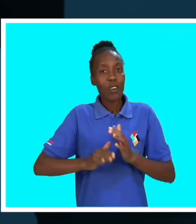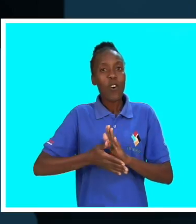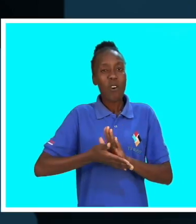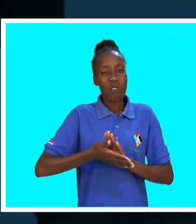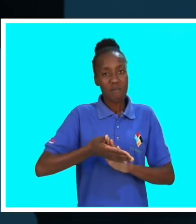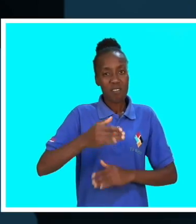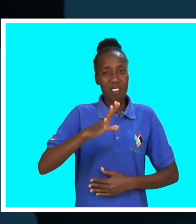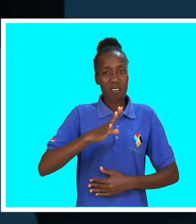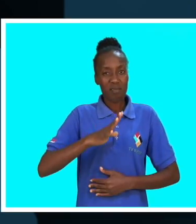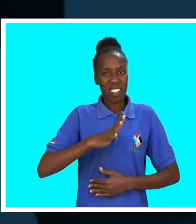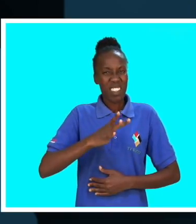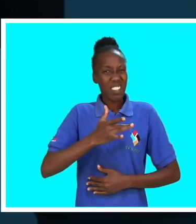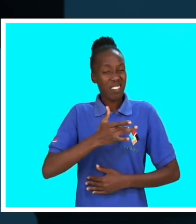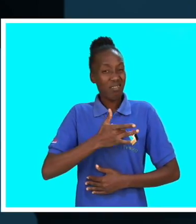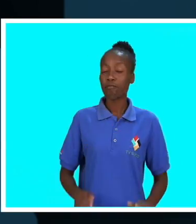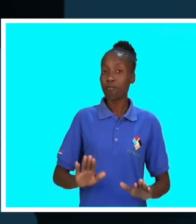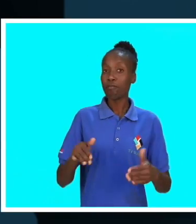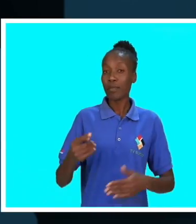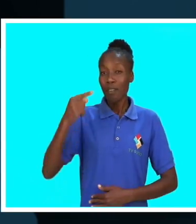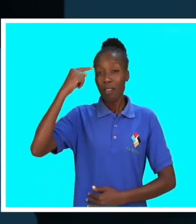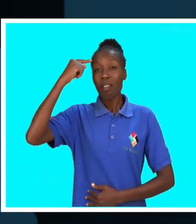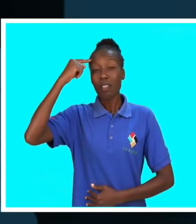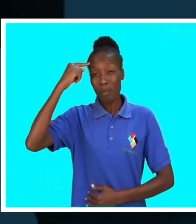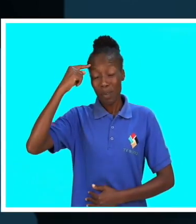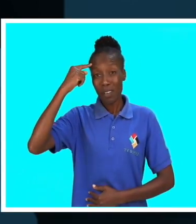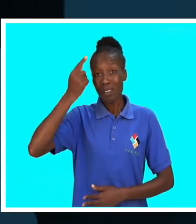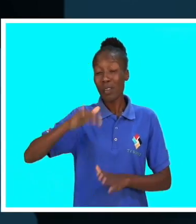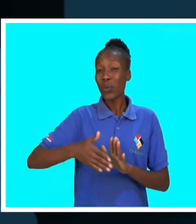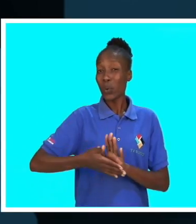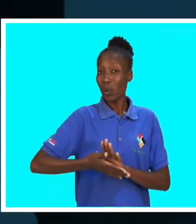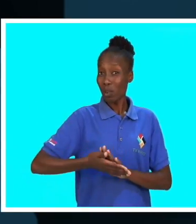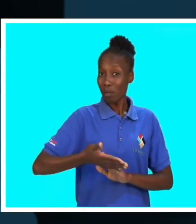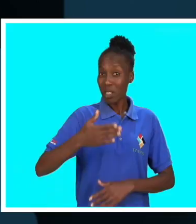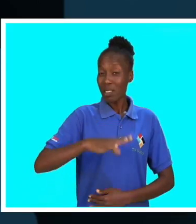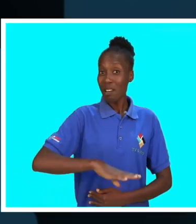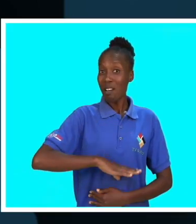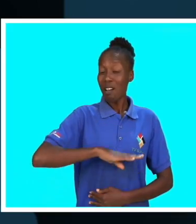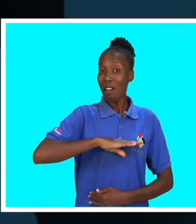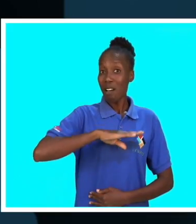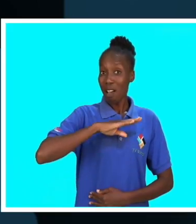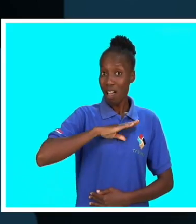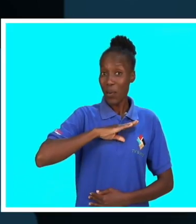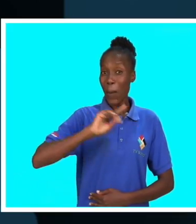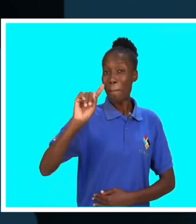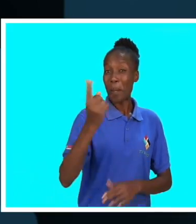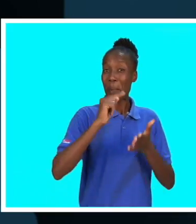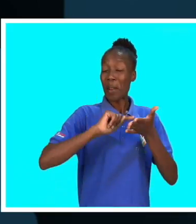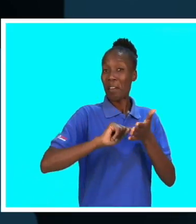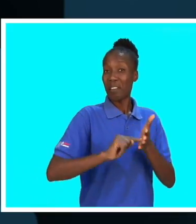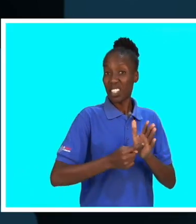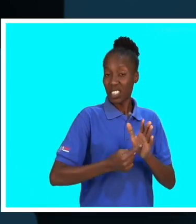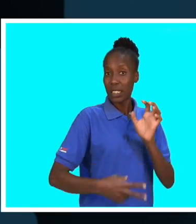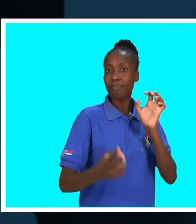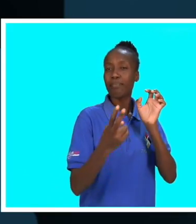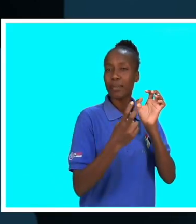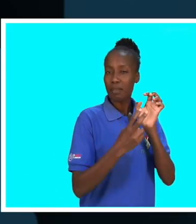câncer do colo do útero. Lembrar que, a partir da idade que a mulher começa a ter a sua primeira